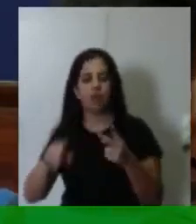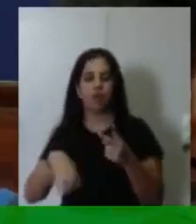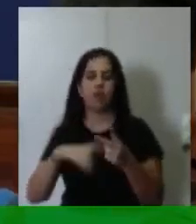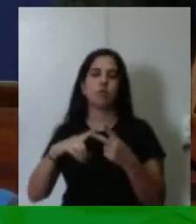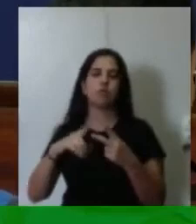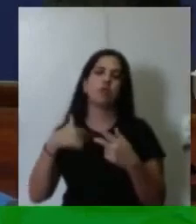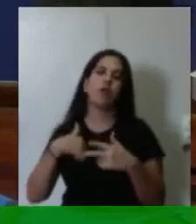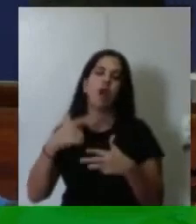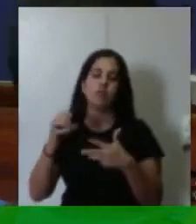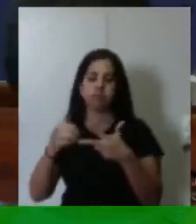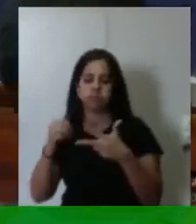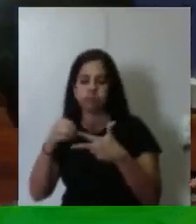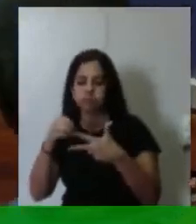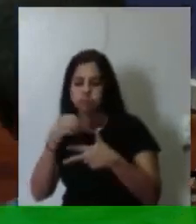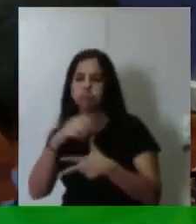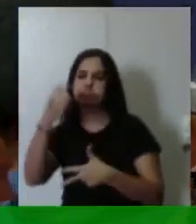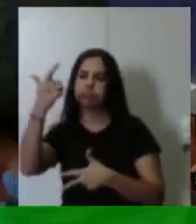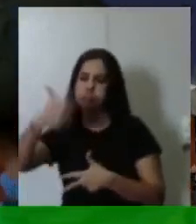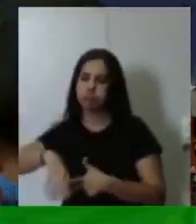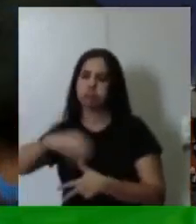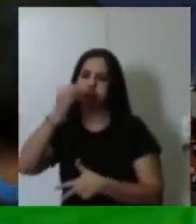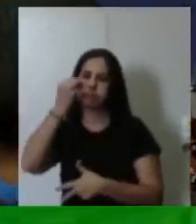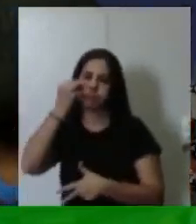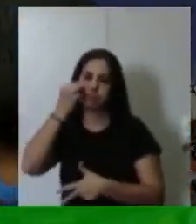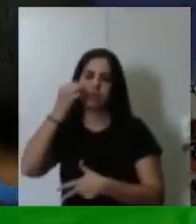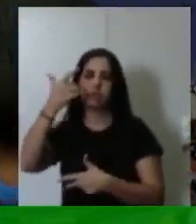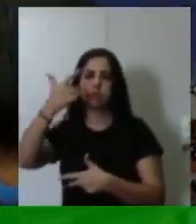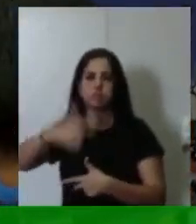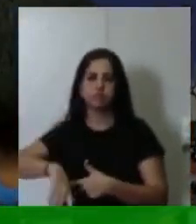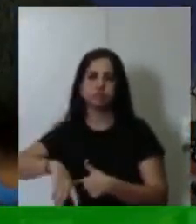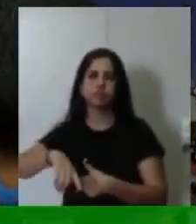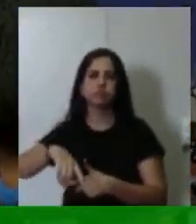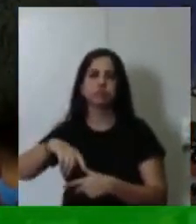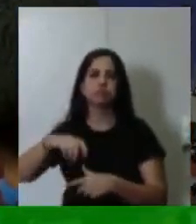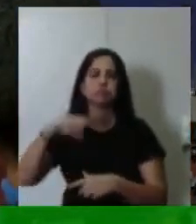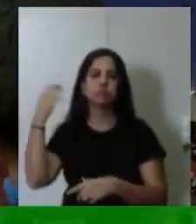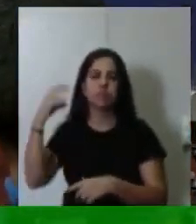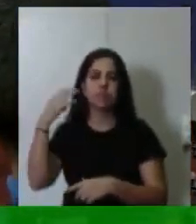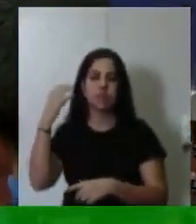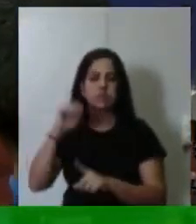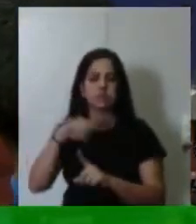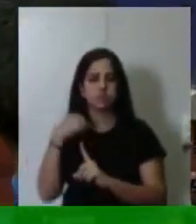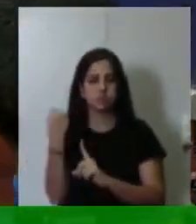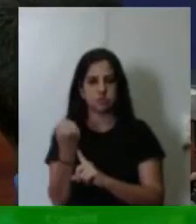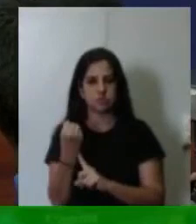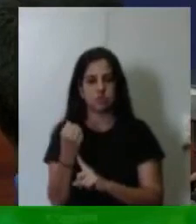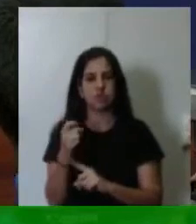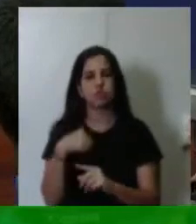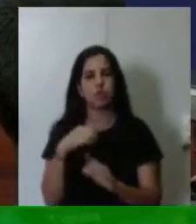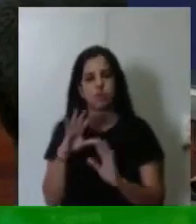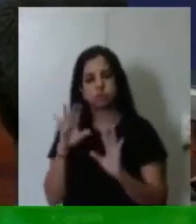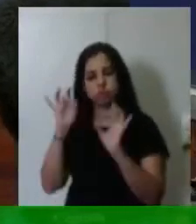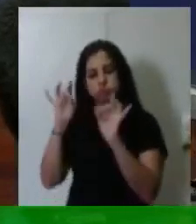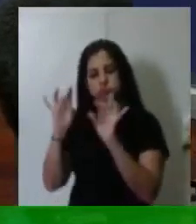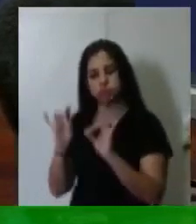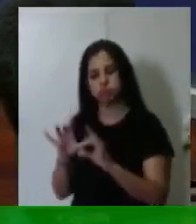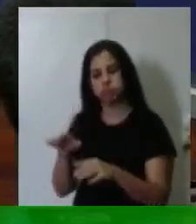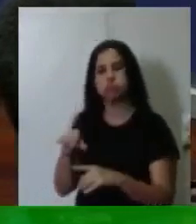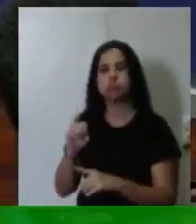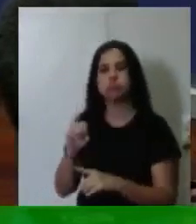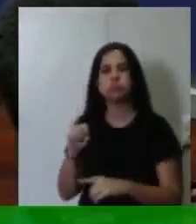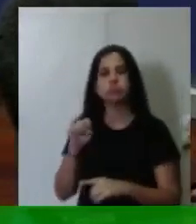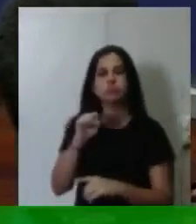tive nota suficiente para fazer ciências sociais, me especializei em sociologia, estou